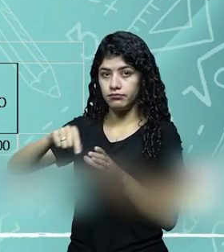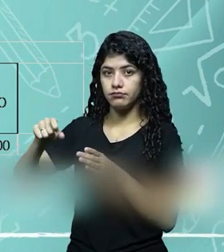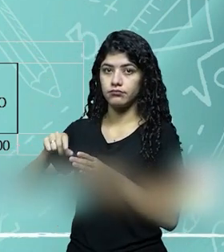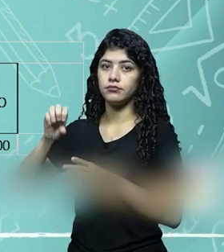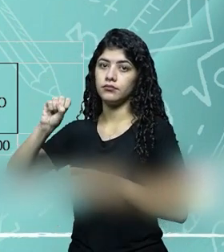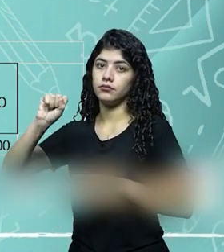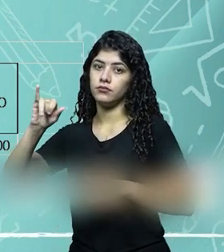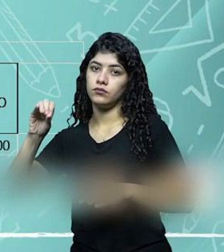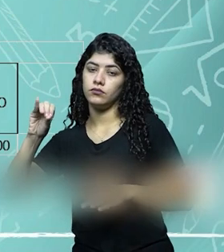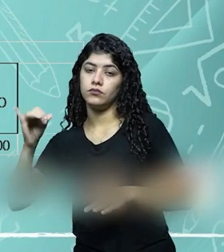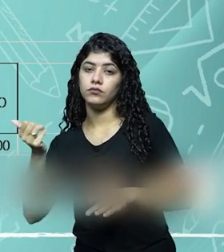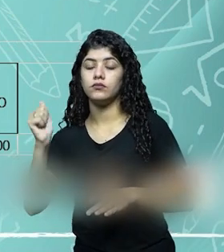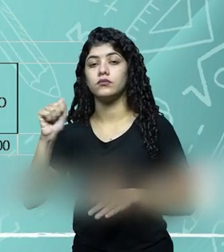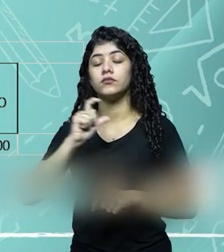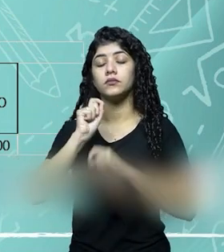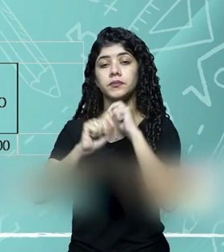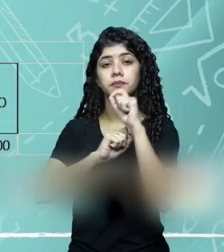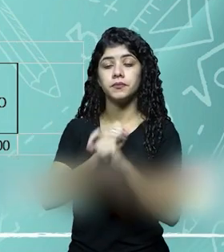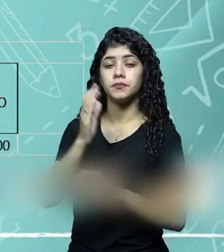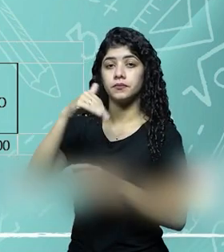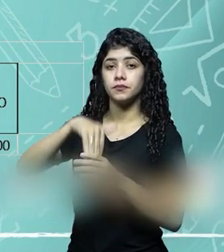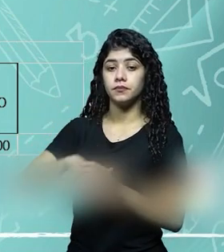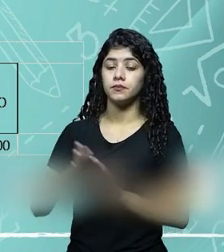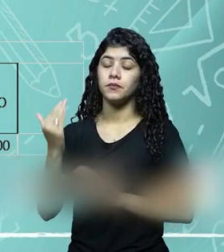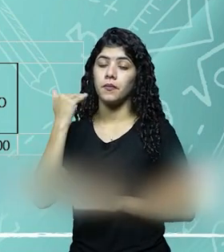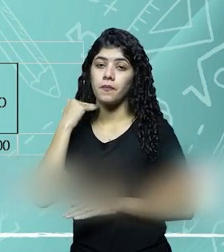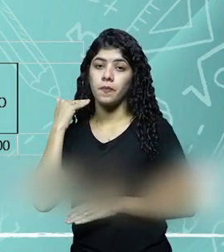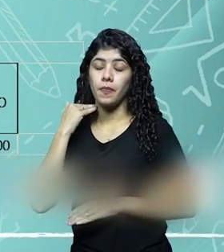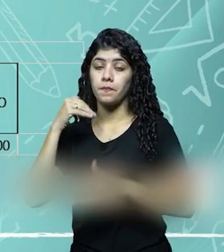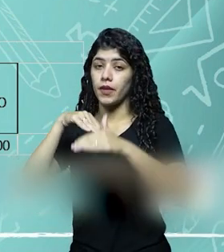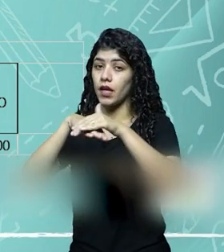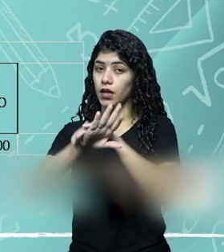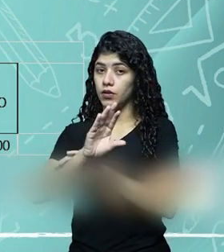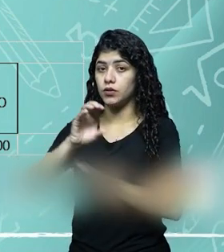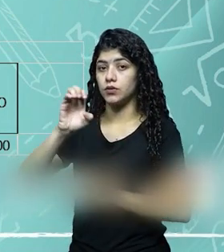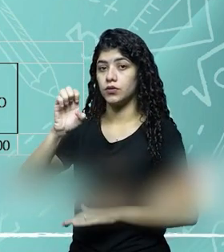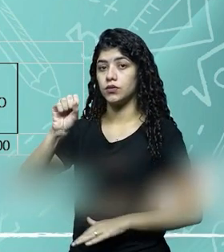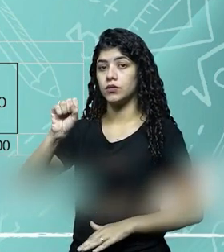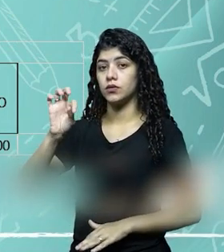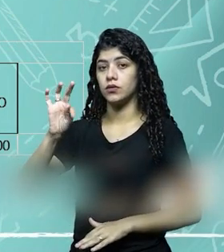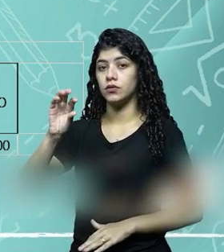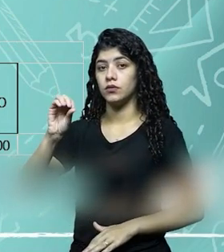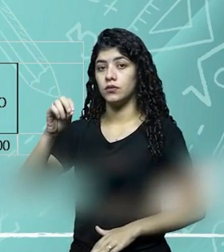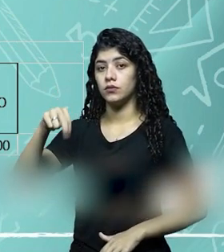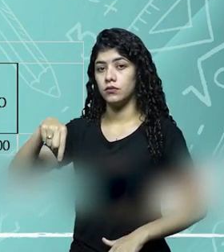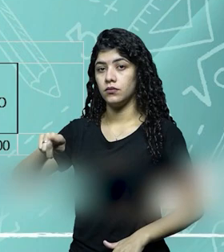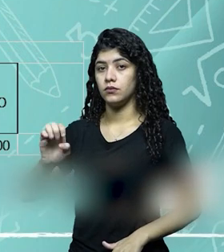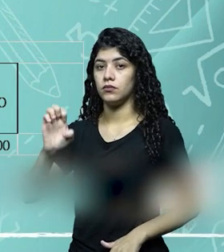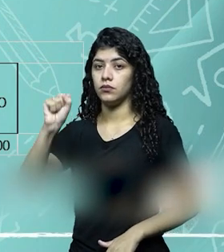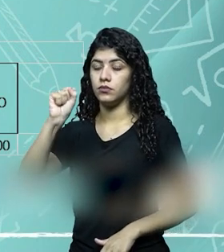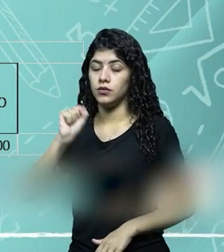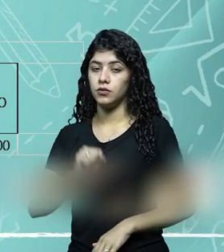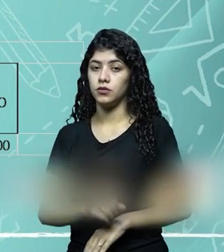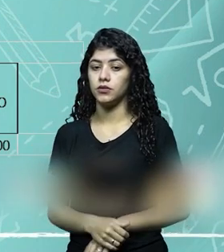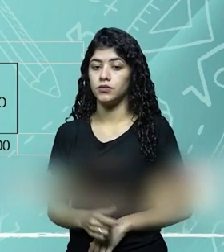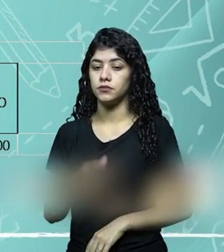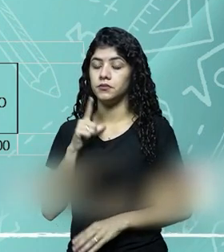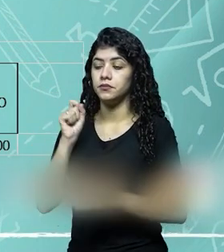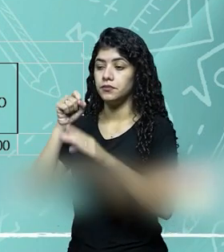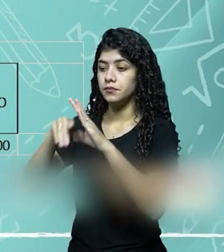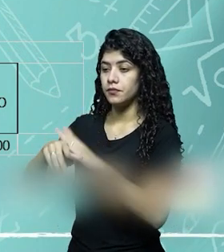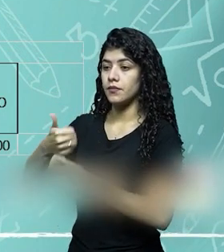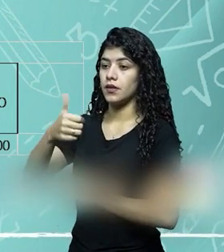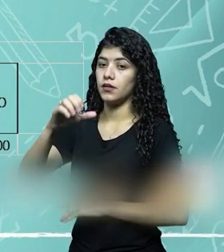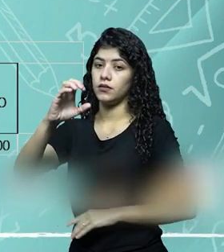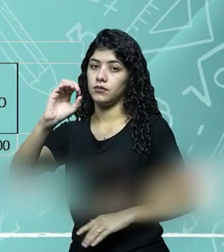do plantio de soja. E esta é uma conta que faz parte do grupo estoques, que fica no ativo circulante, certo? Você vai fazer um lançamento